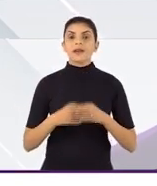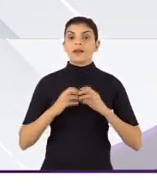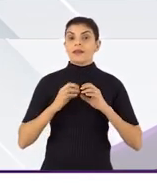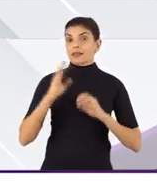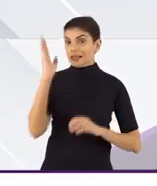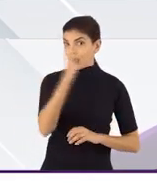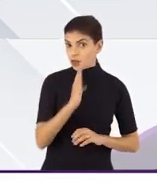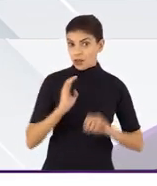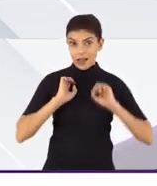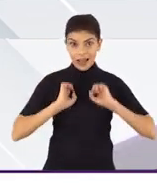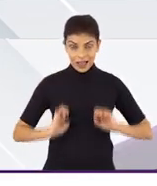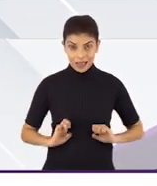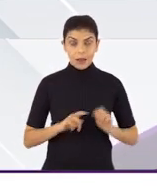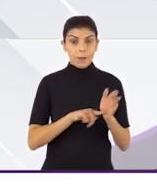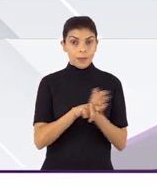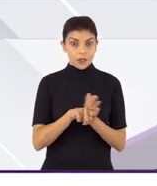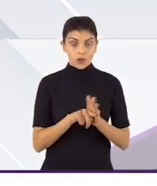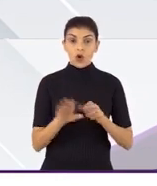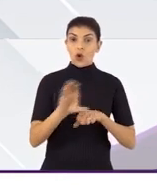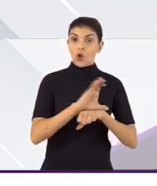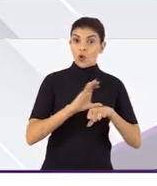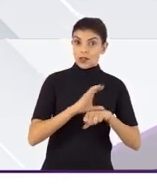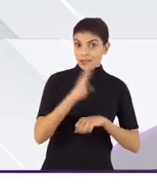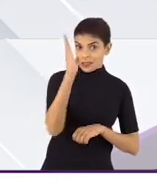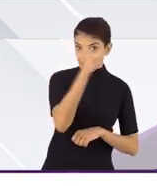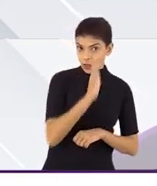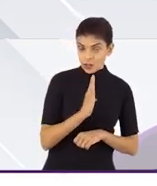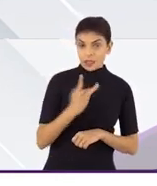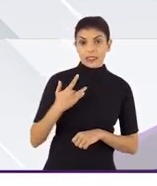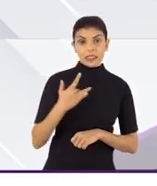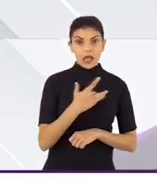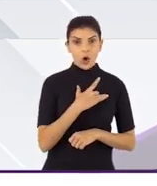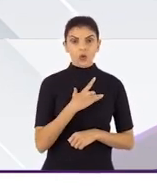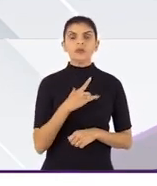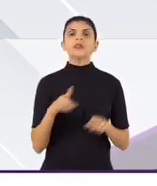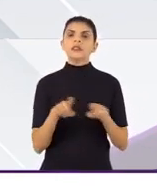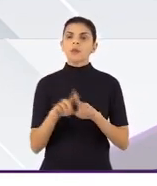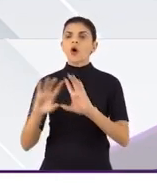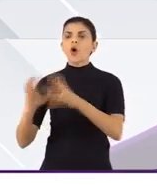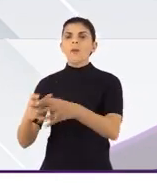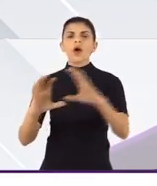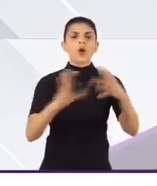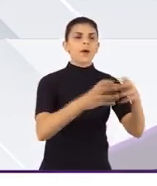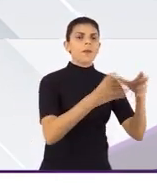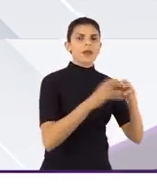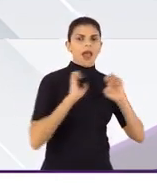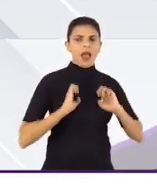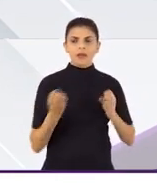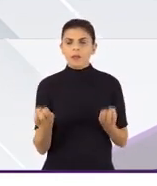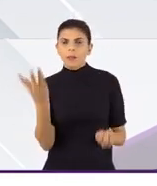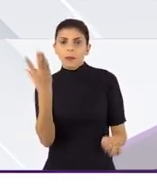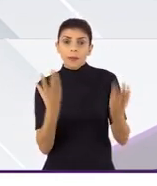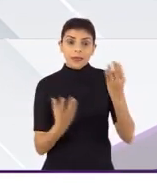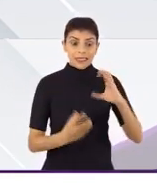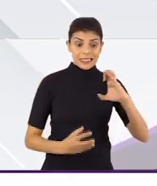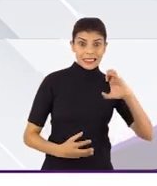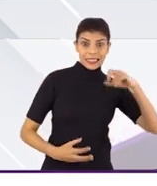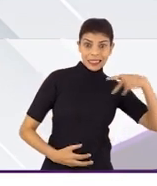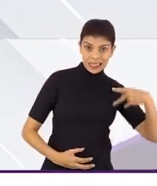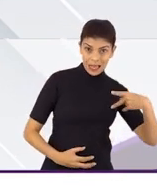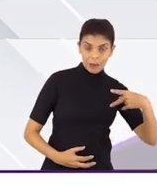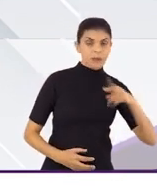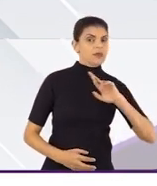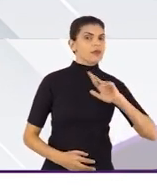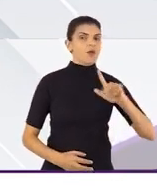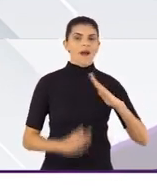de Ética em Pesquisa, do Conselho Nacional de Saúde e os comitês de ética em pesquisa, que a sigla